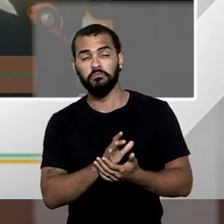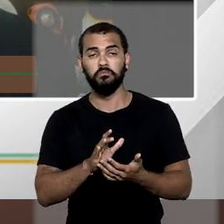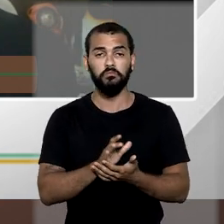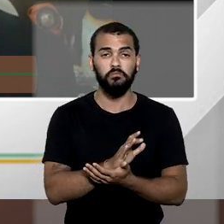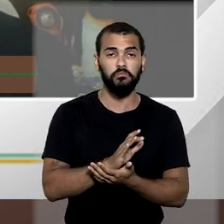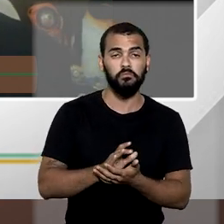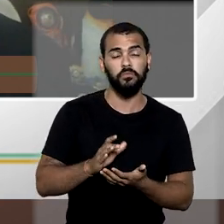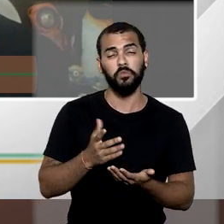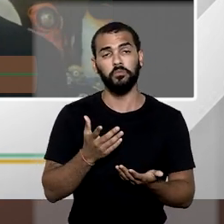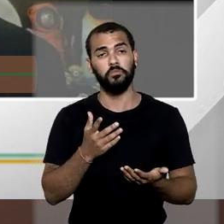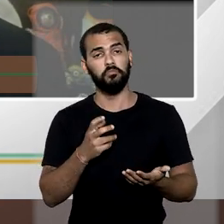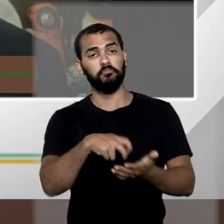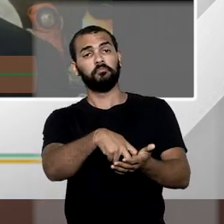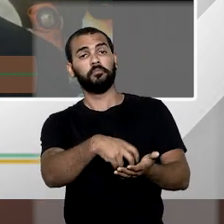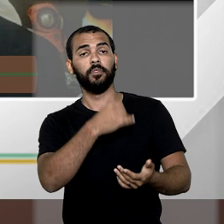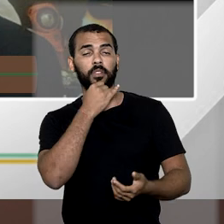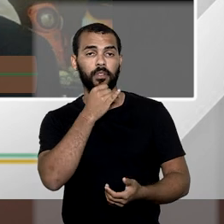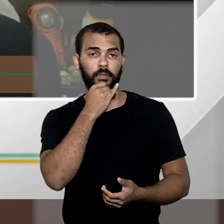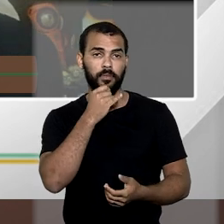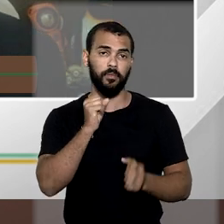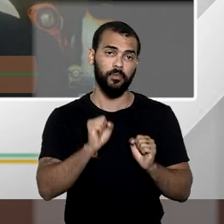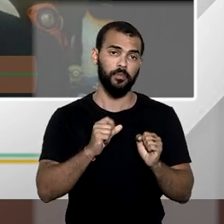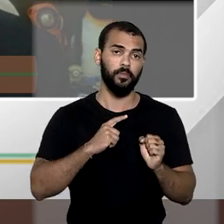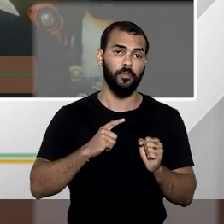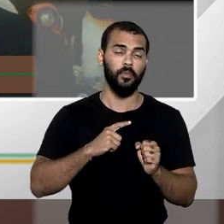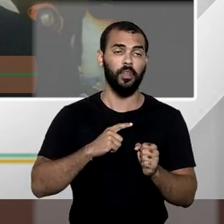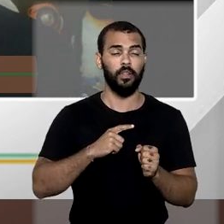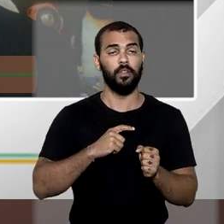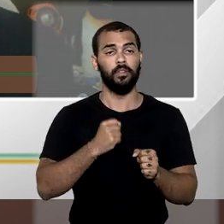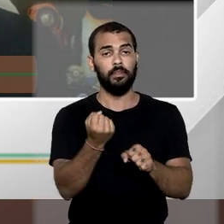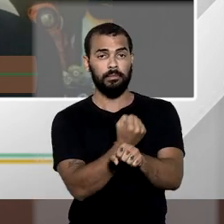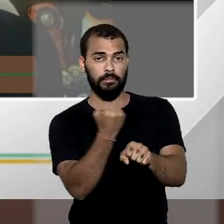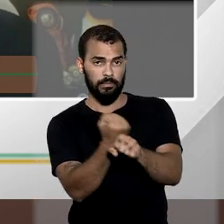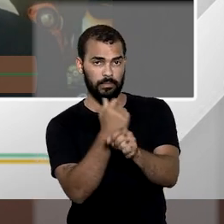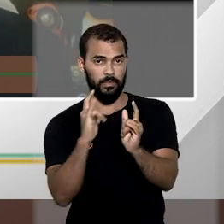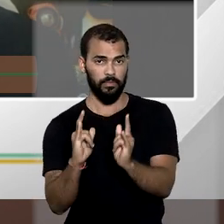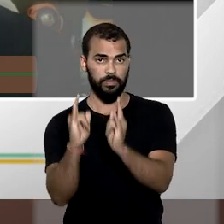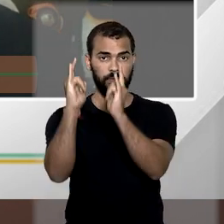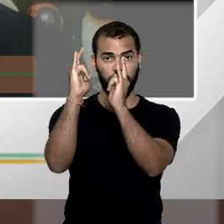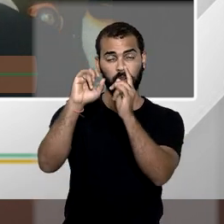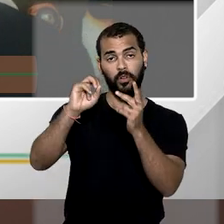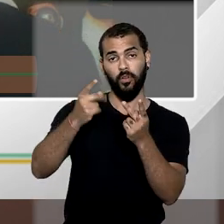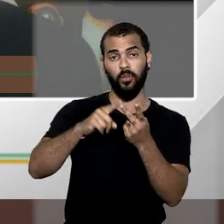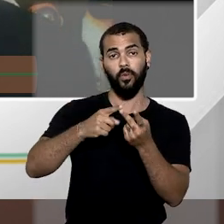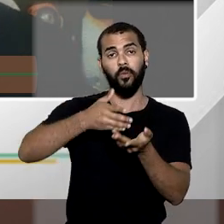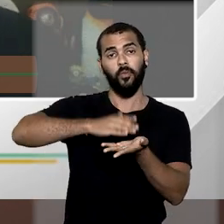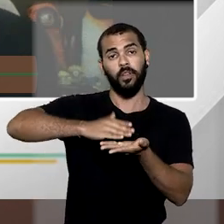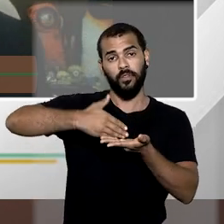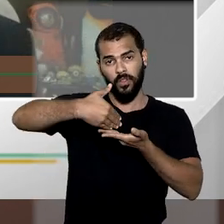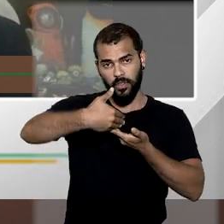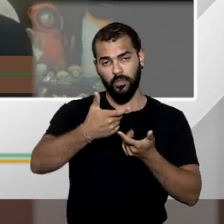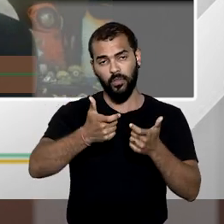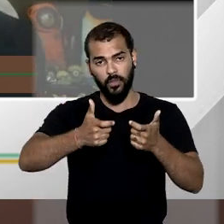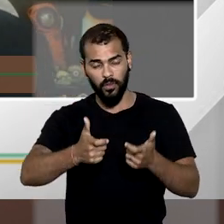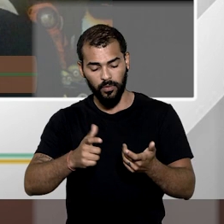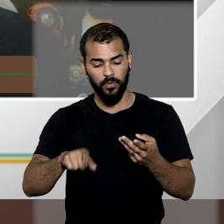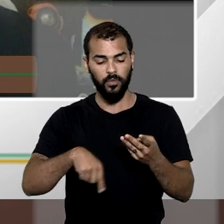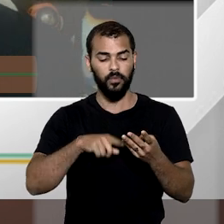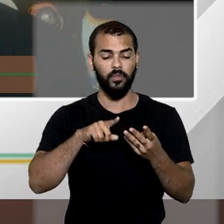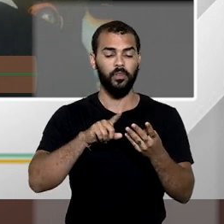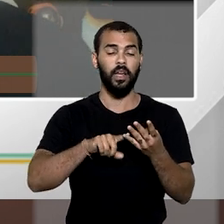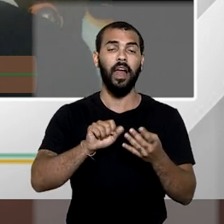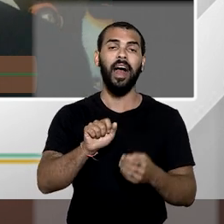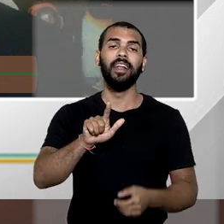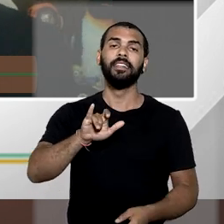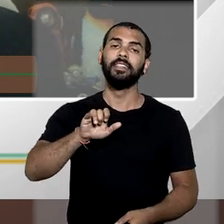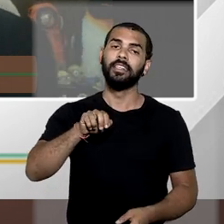gravames, quais sejam a edificação compulsória, o parcelamento compulsório, a alienação